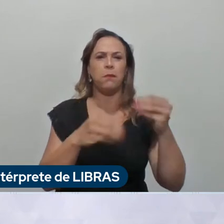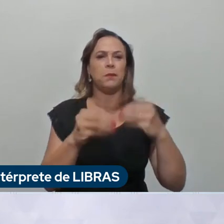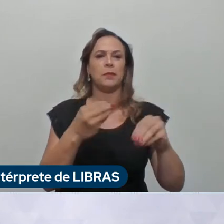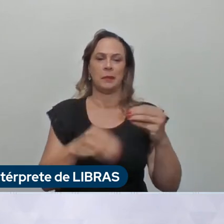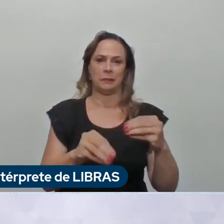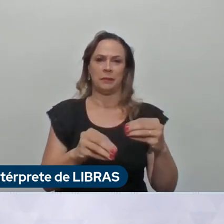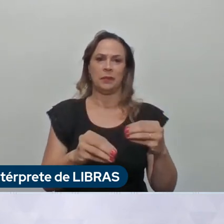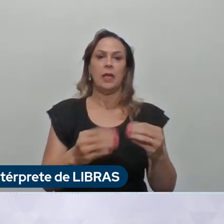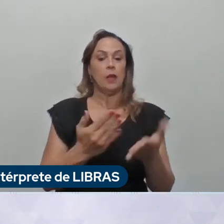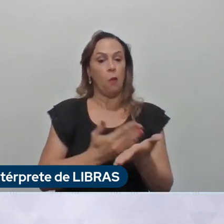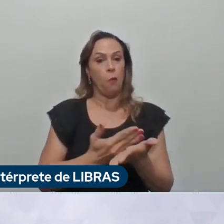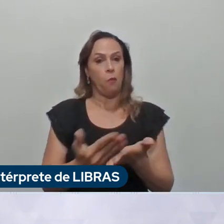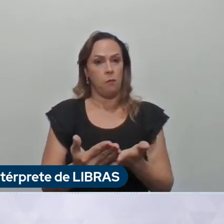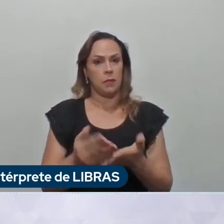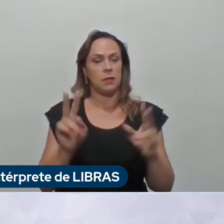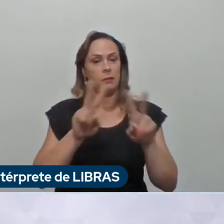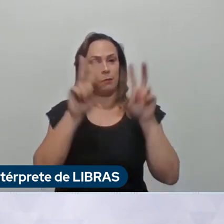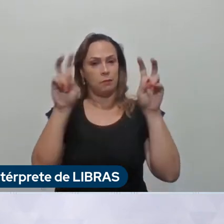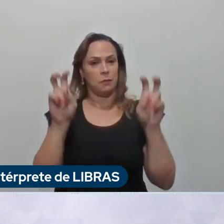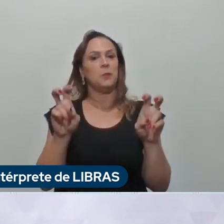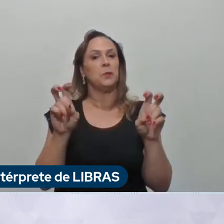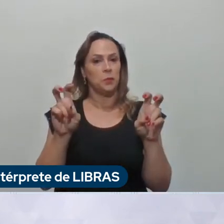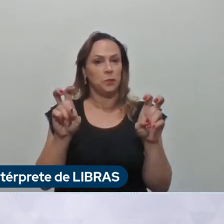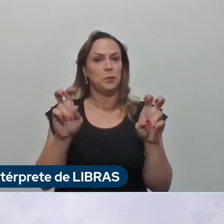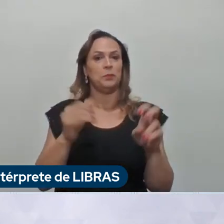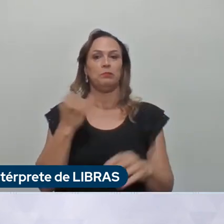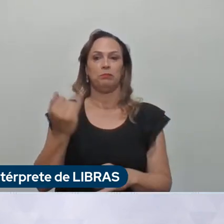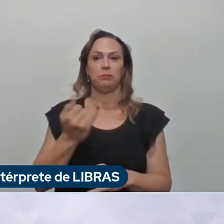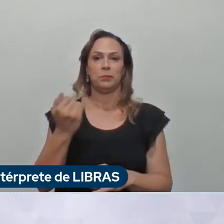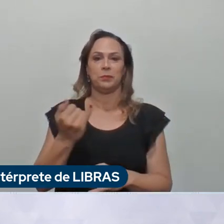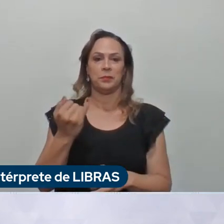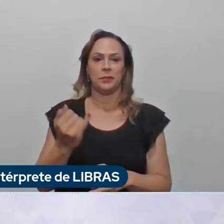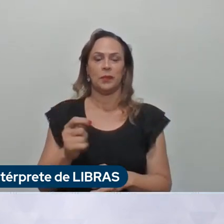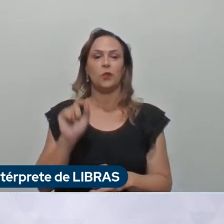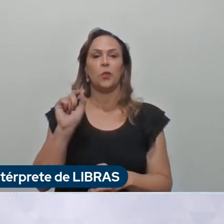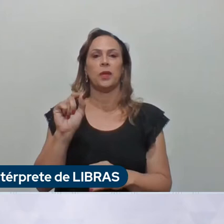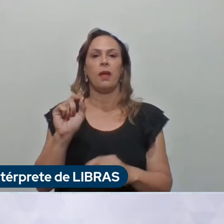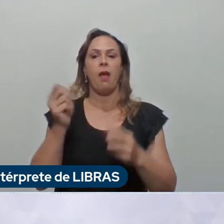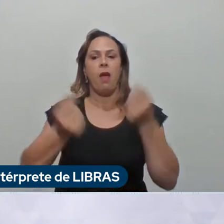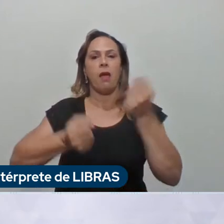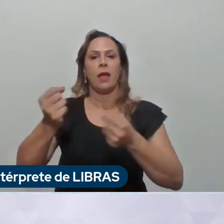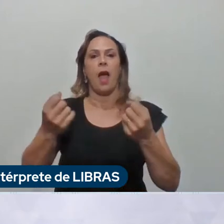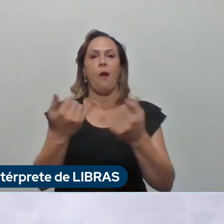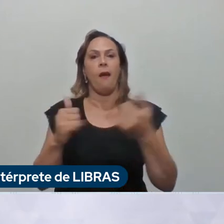que foi predominante que diz respeito aos carros elétricos